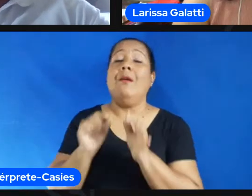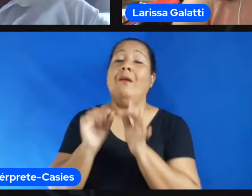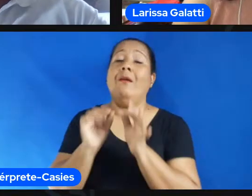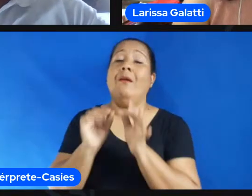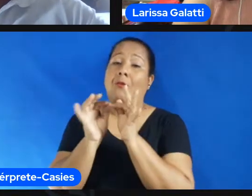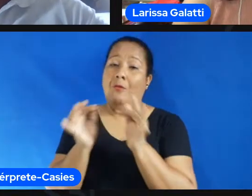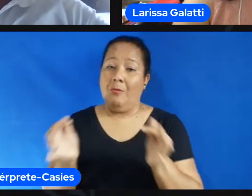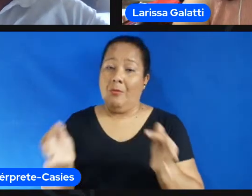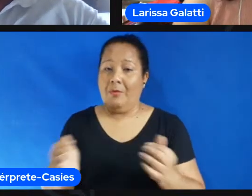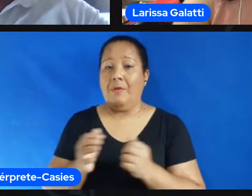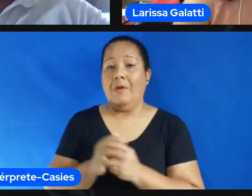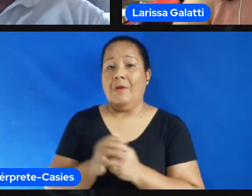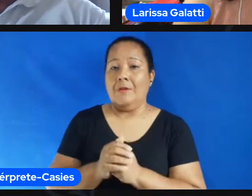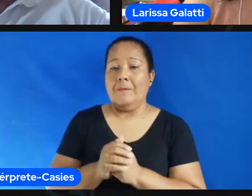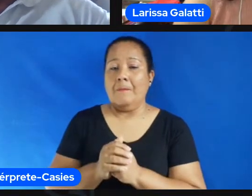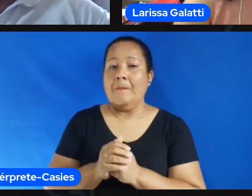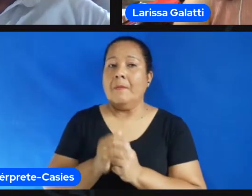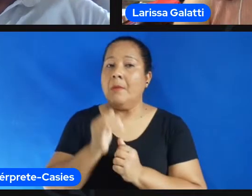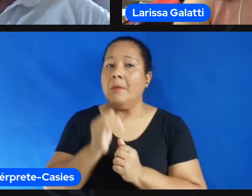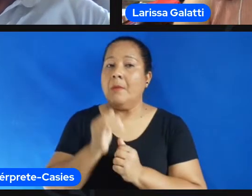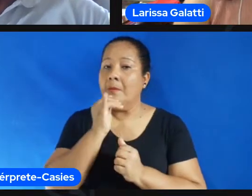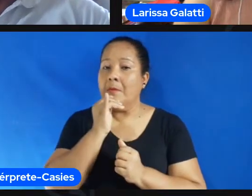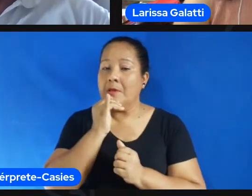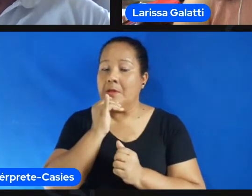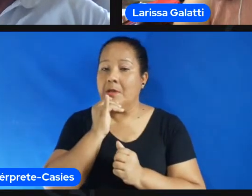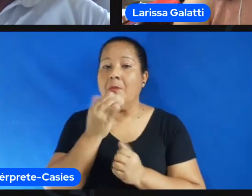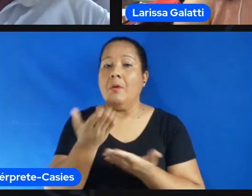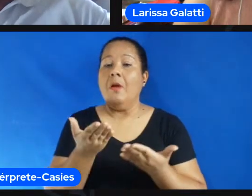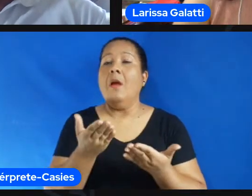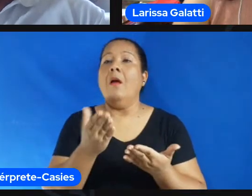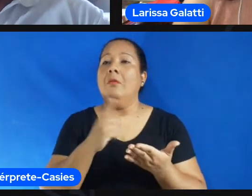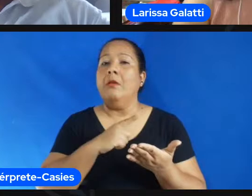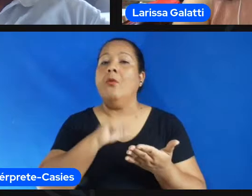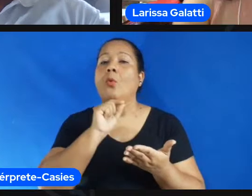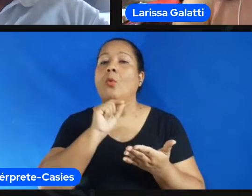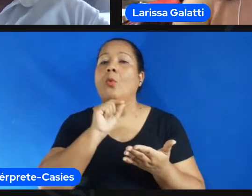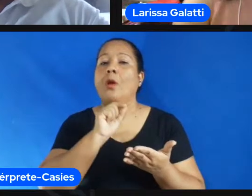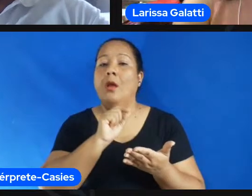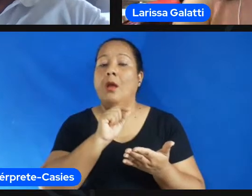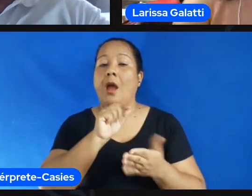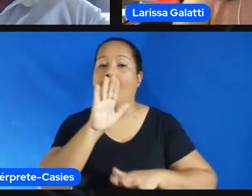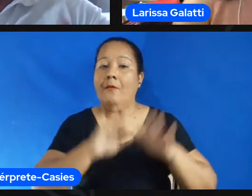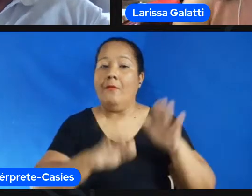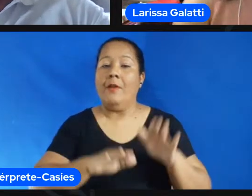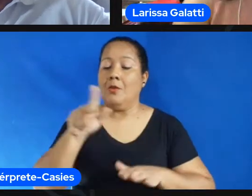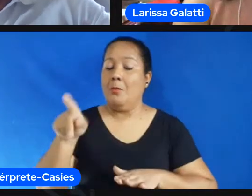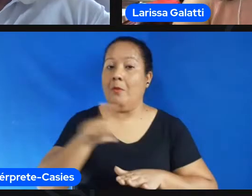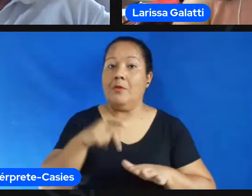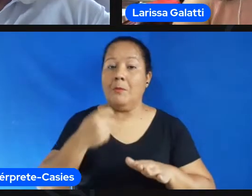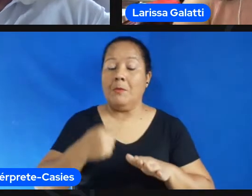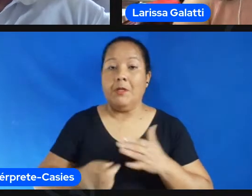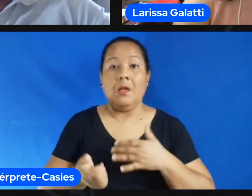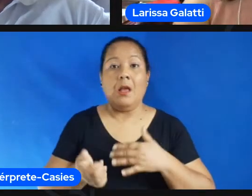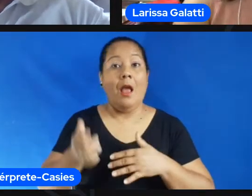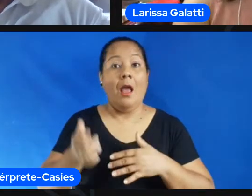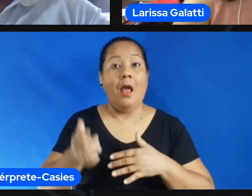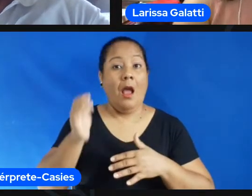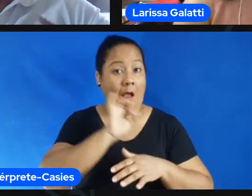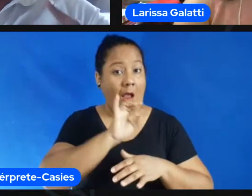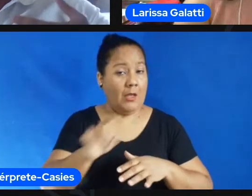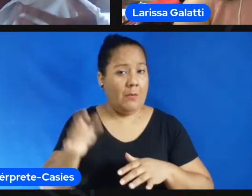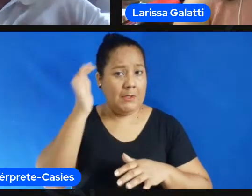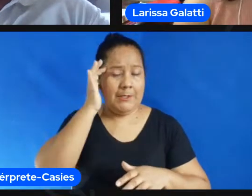ser professora né Letícia Conte coloca justamente isso né o professor reflexivo ele tem aparecido né cada vez mais nas